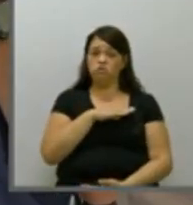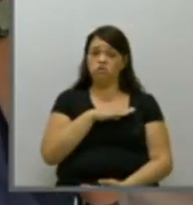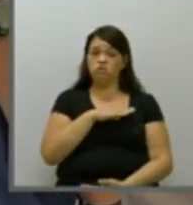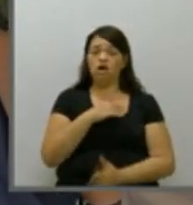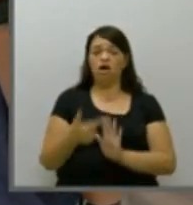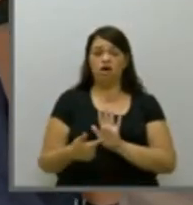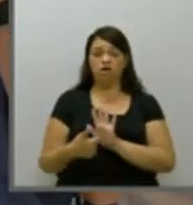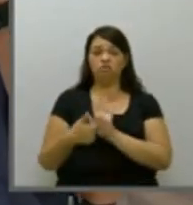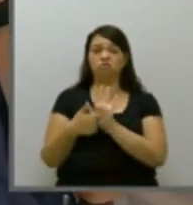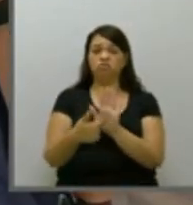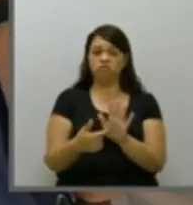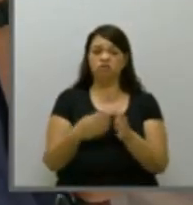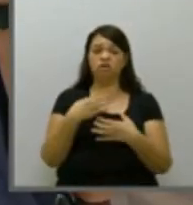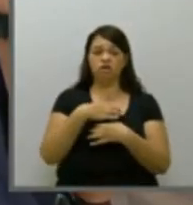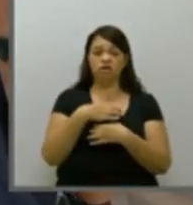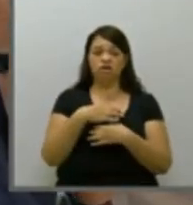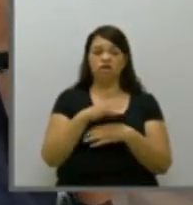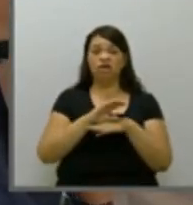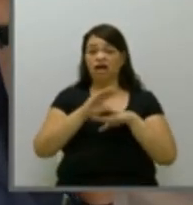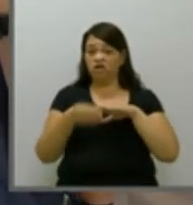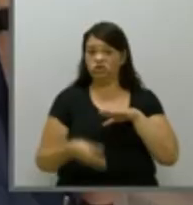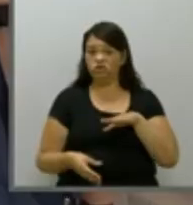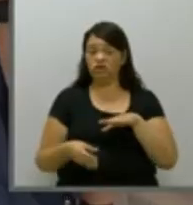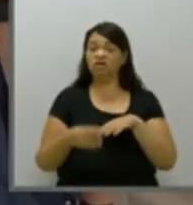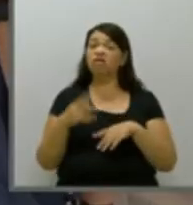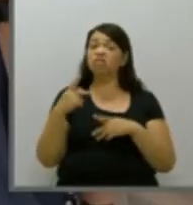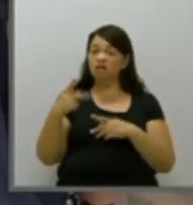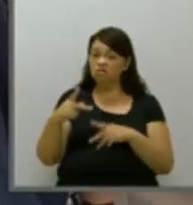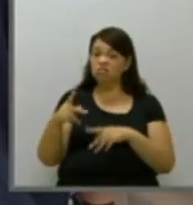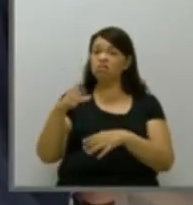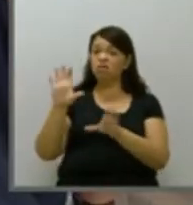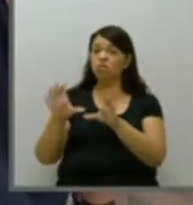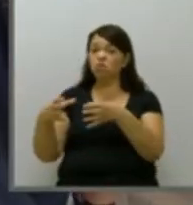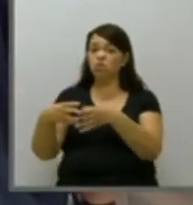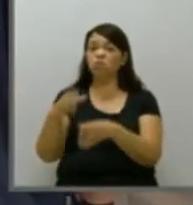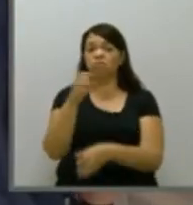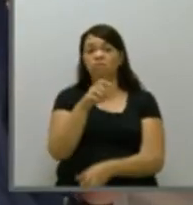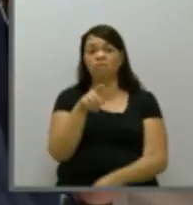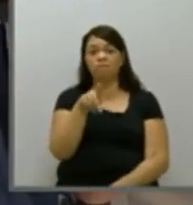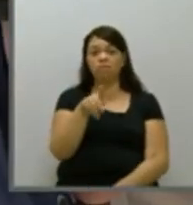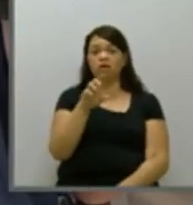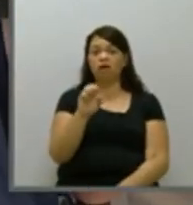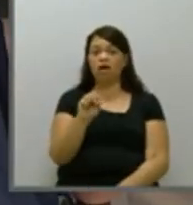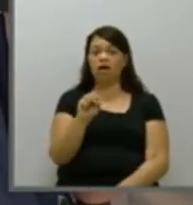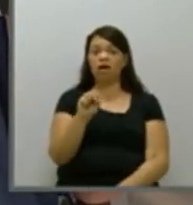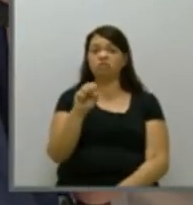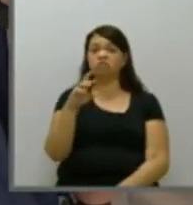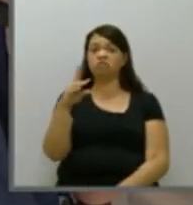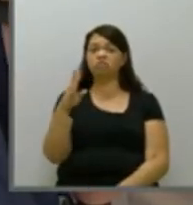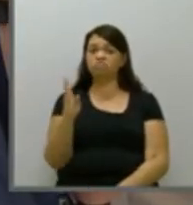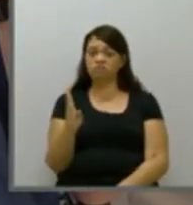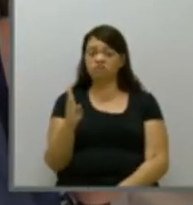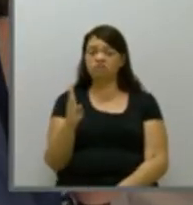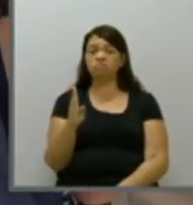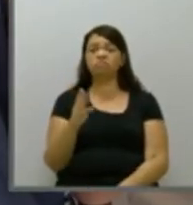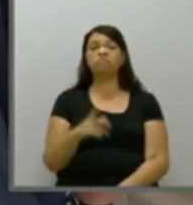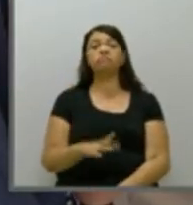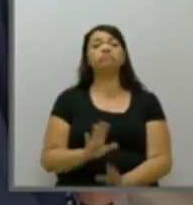apresentado em Cachoeirinha que é governado pelo seu partido do PSB e a administração anterior do PSB em Cachoeirinha também